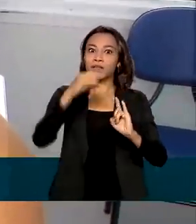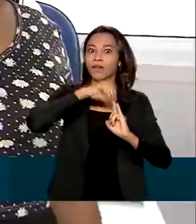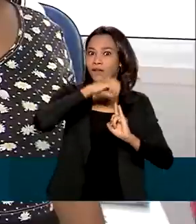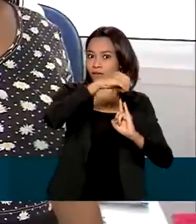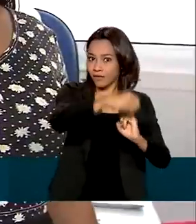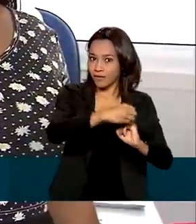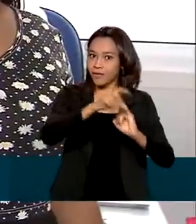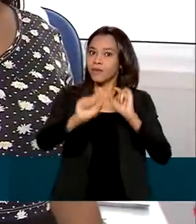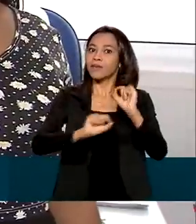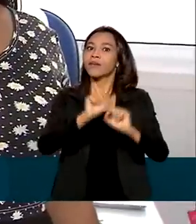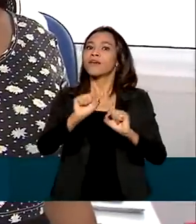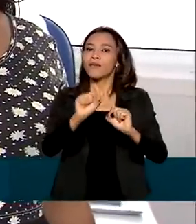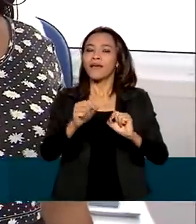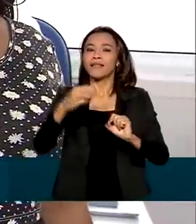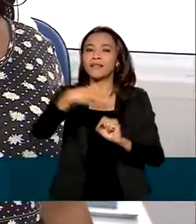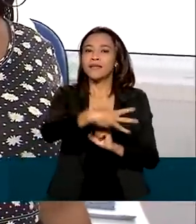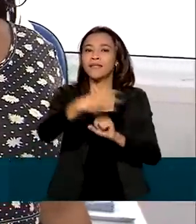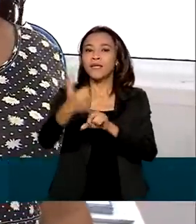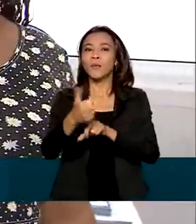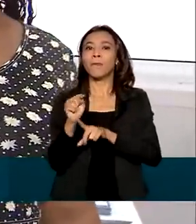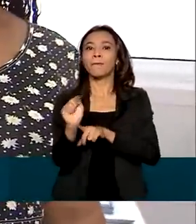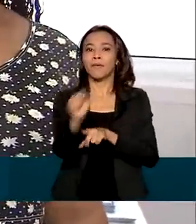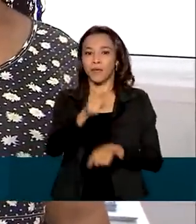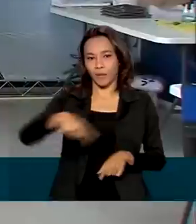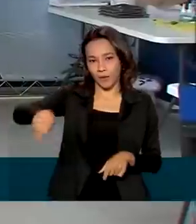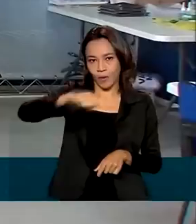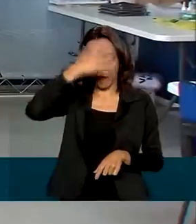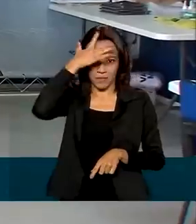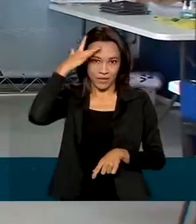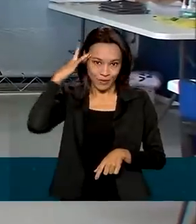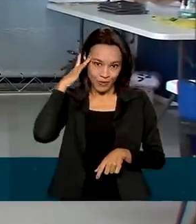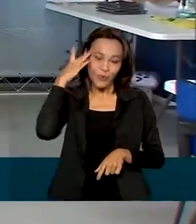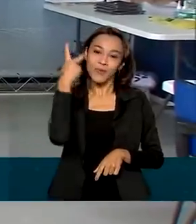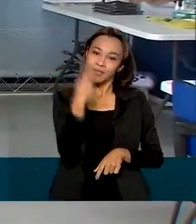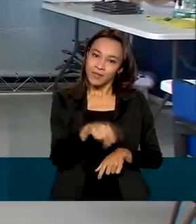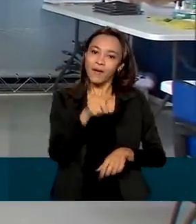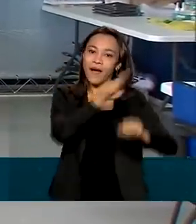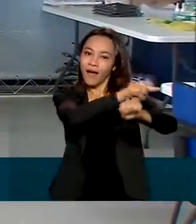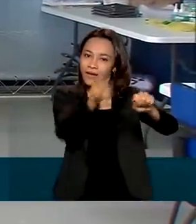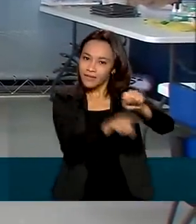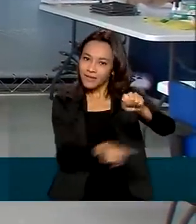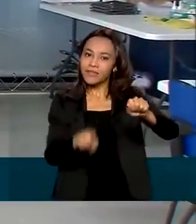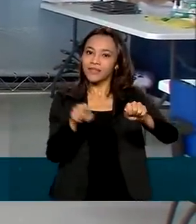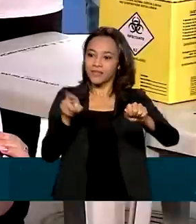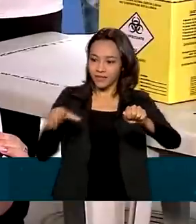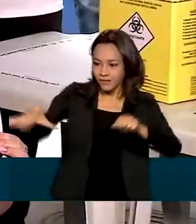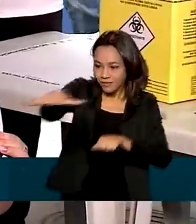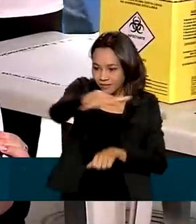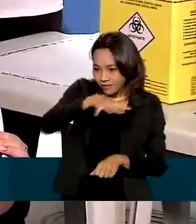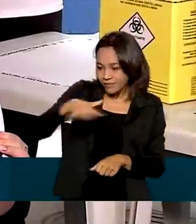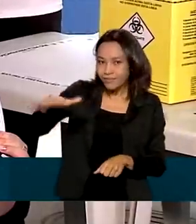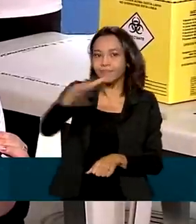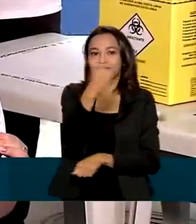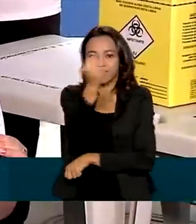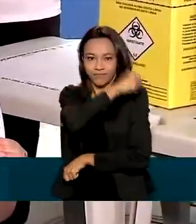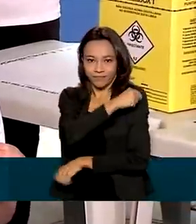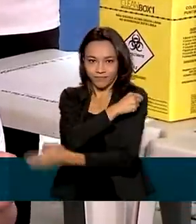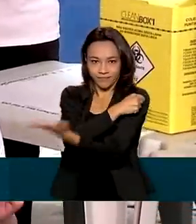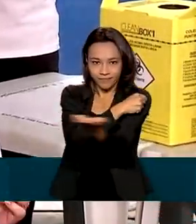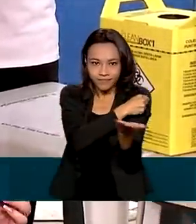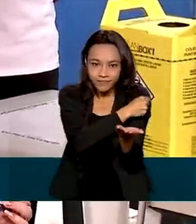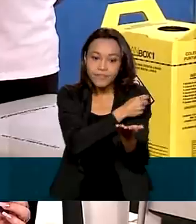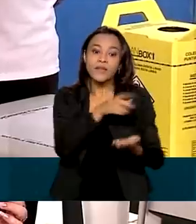pretendia imunizar 31 mil pessoas com o imunizante da AstraZeneca na comunidade. Alguns foram